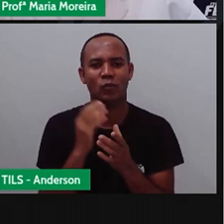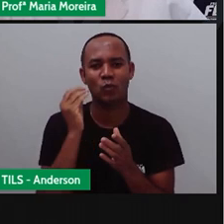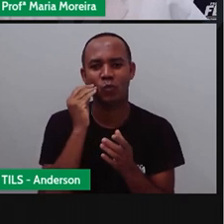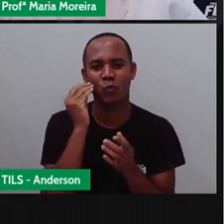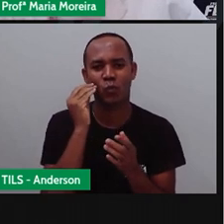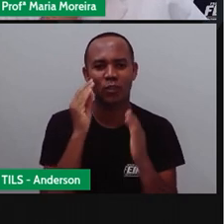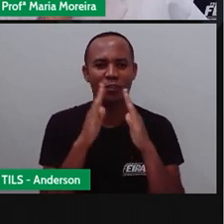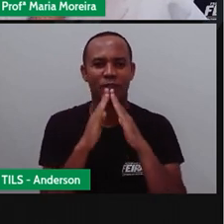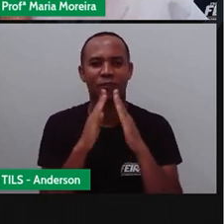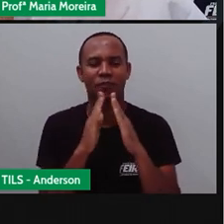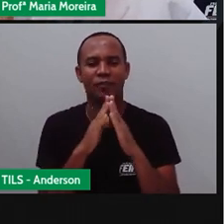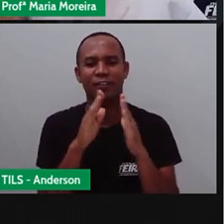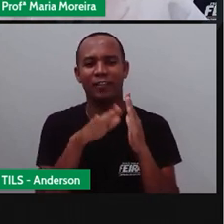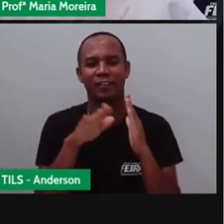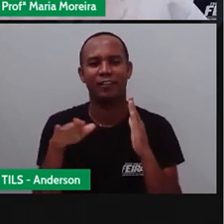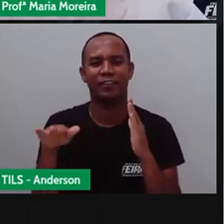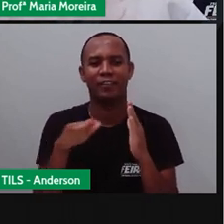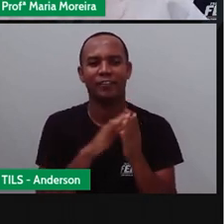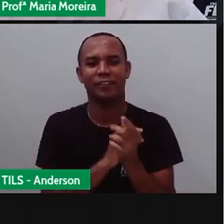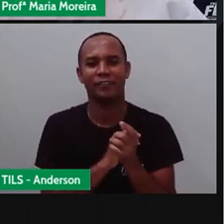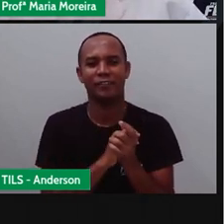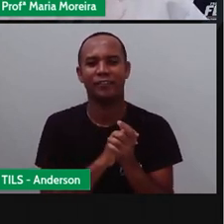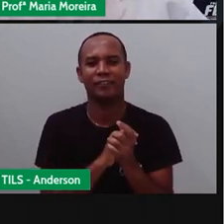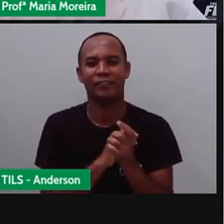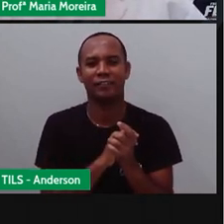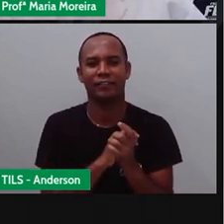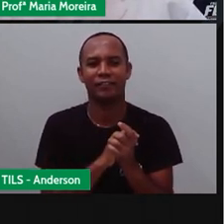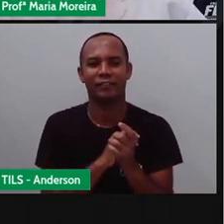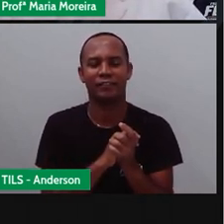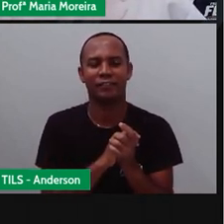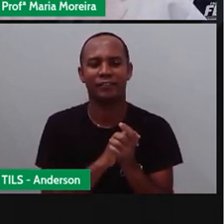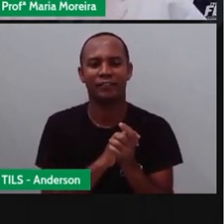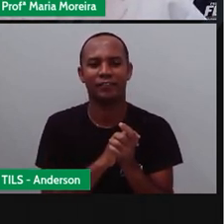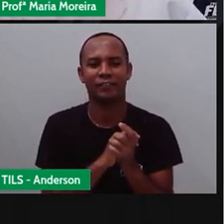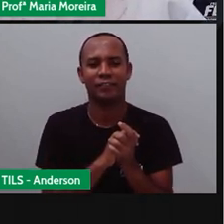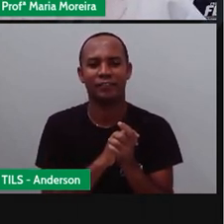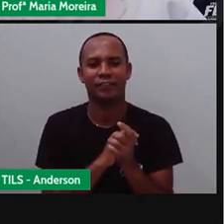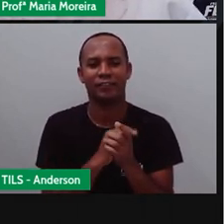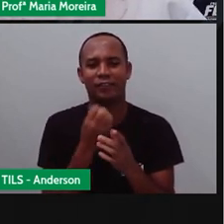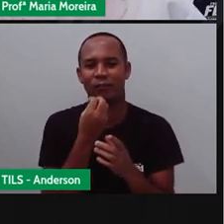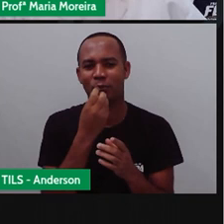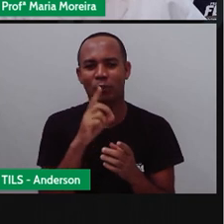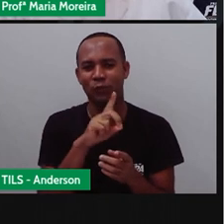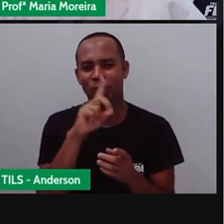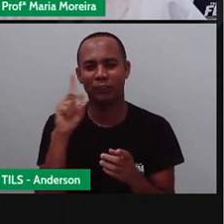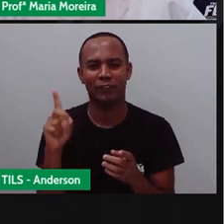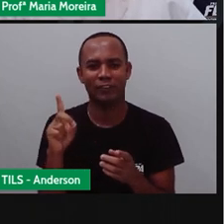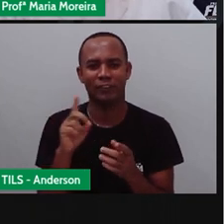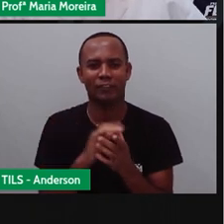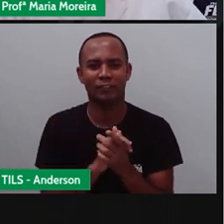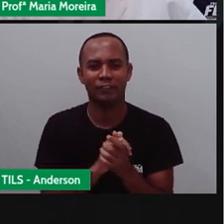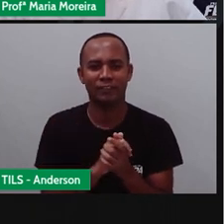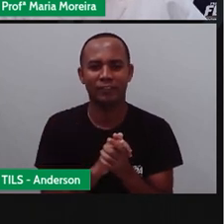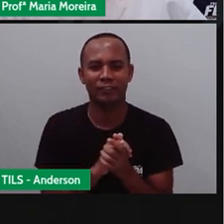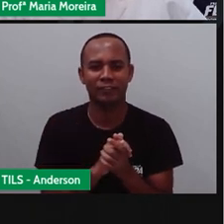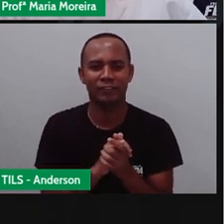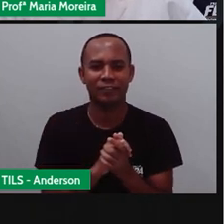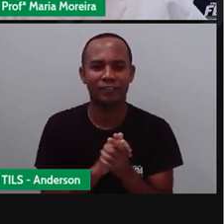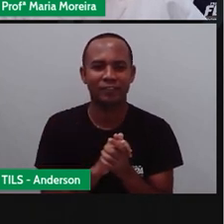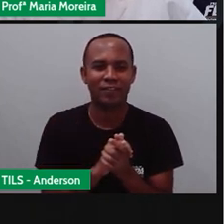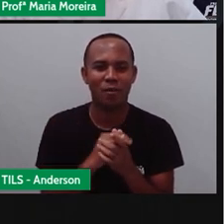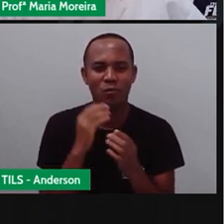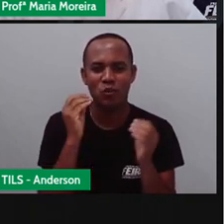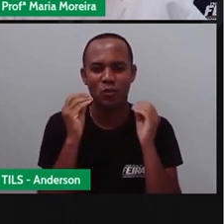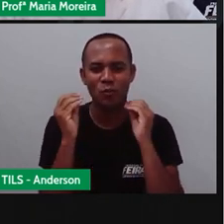beijo pra Escola Minhas Crianças. Um beijo, Escola Minhas Crianças. Bom dia, Islã. Bom dia, bom